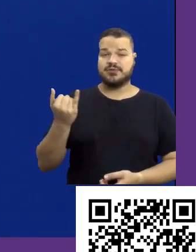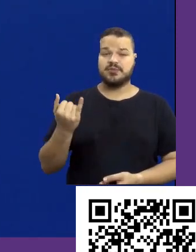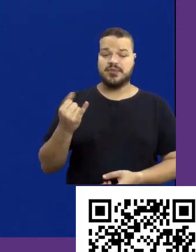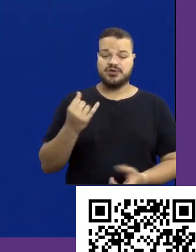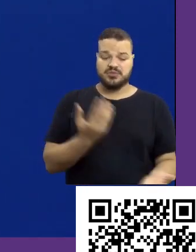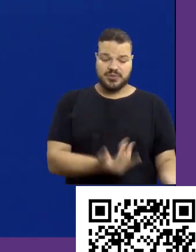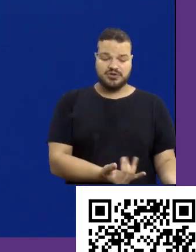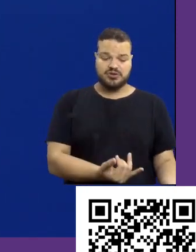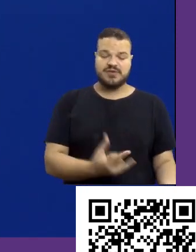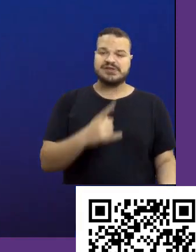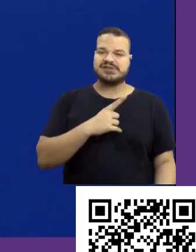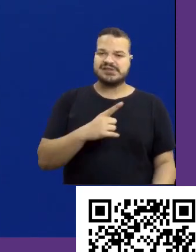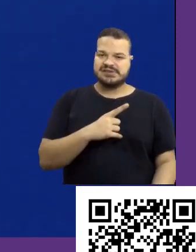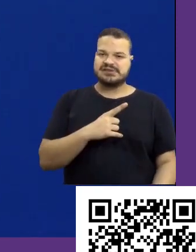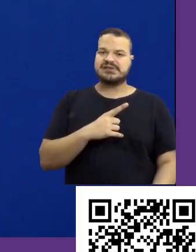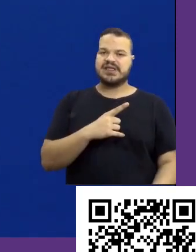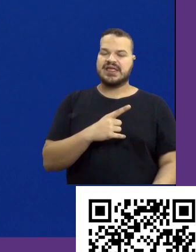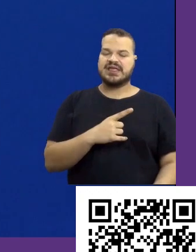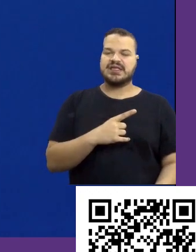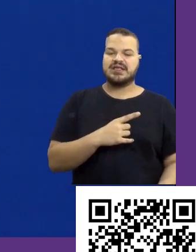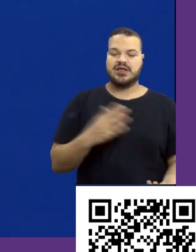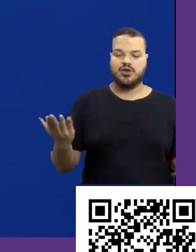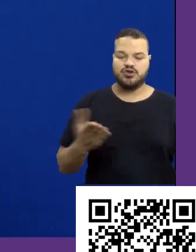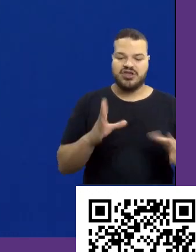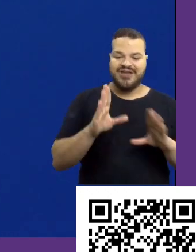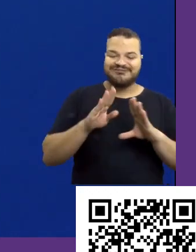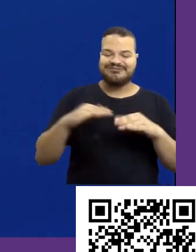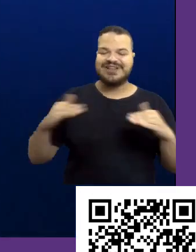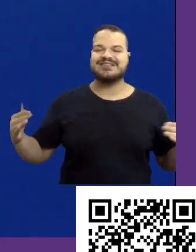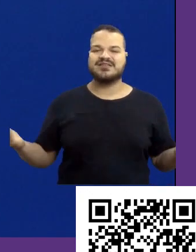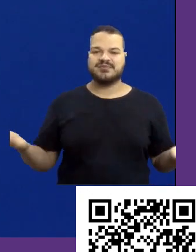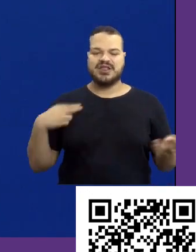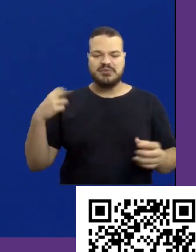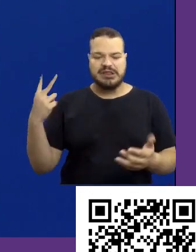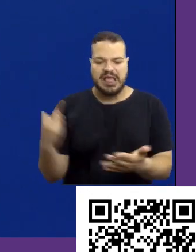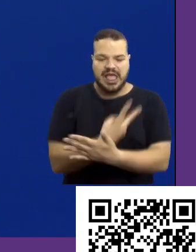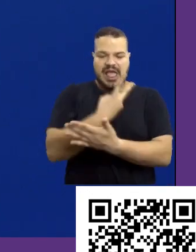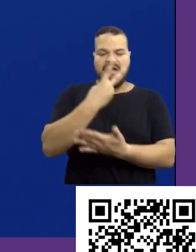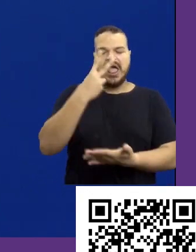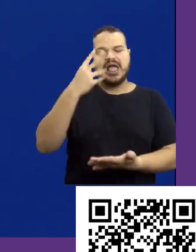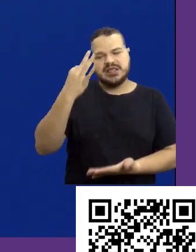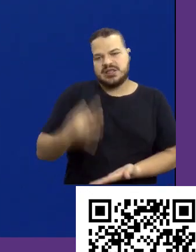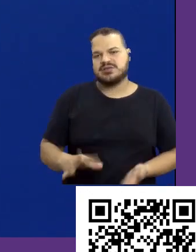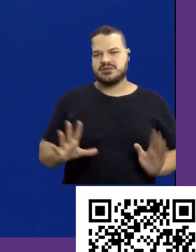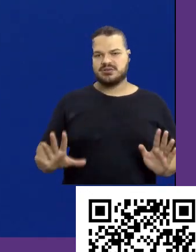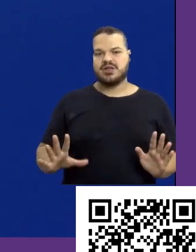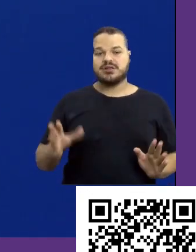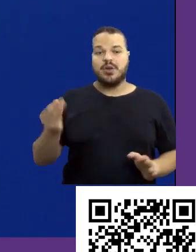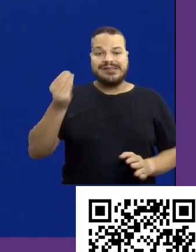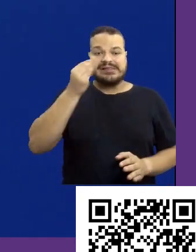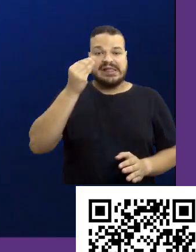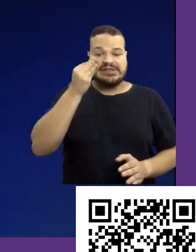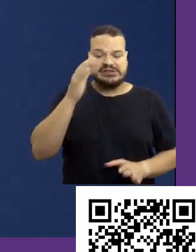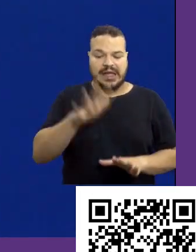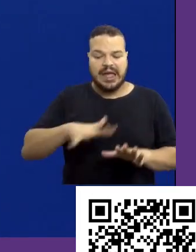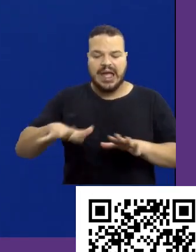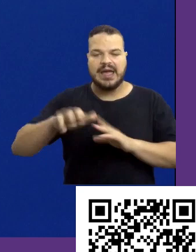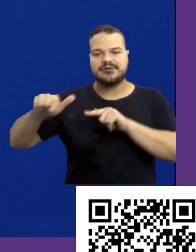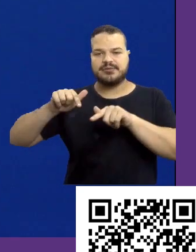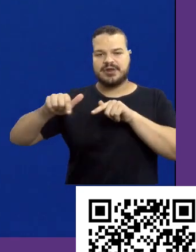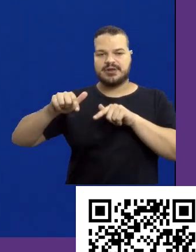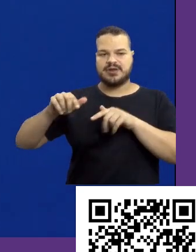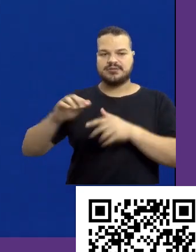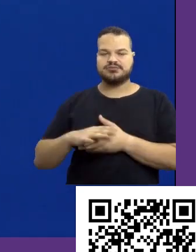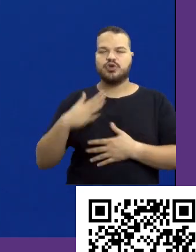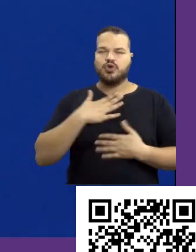jovens têm essa possibilidade, maior flexibilidade para errar, para acertar. Então, testem o mercado. Eu acho que eu gosto